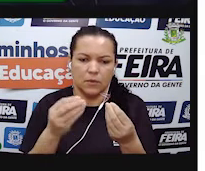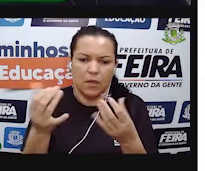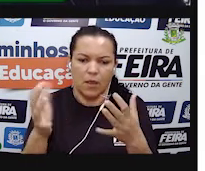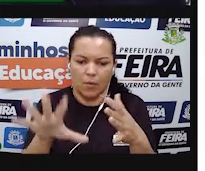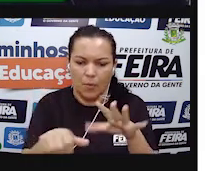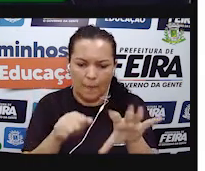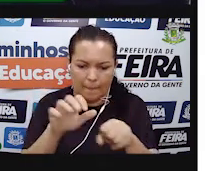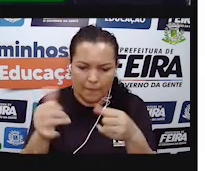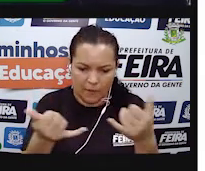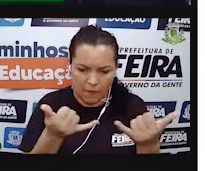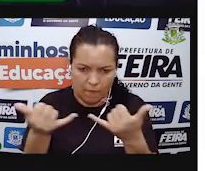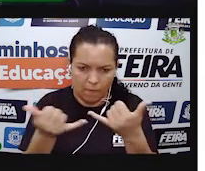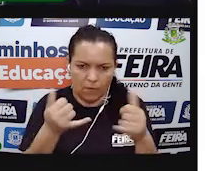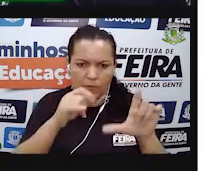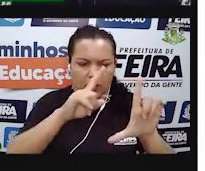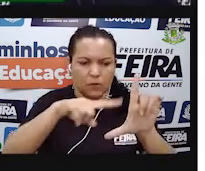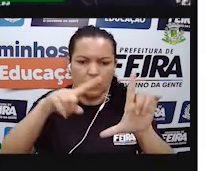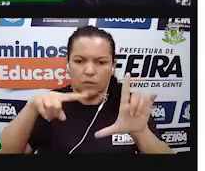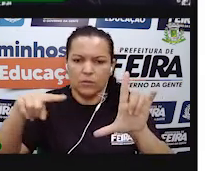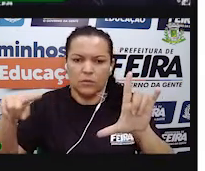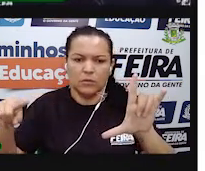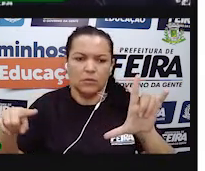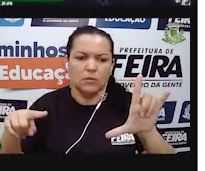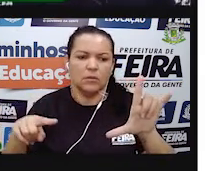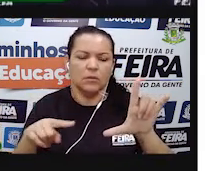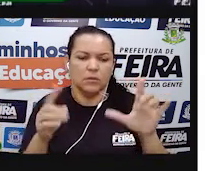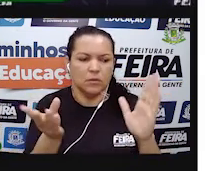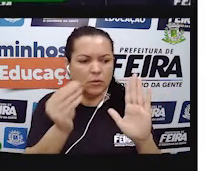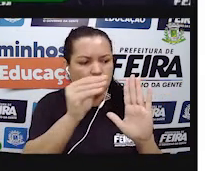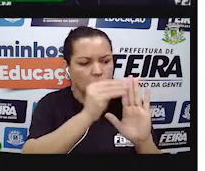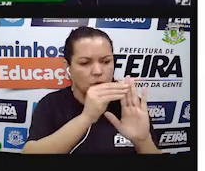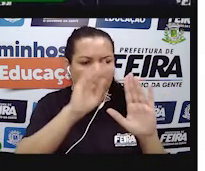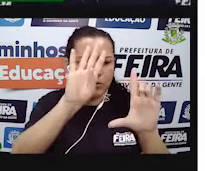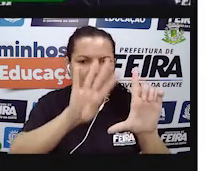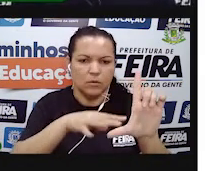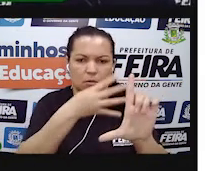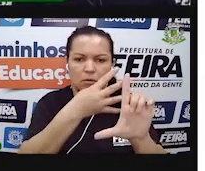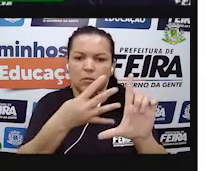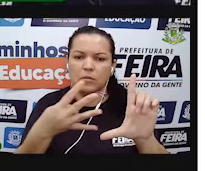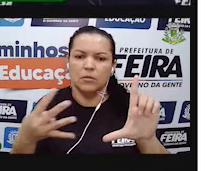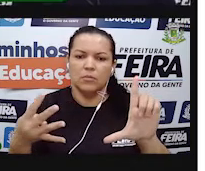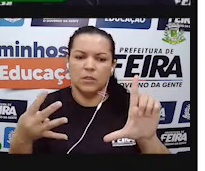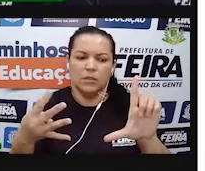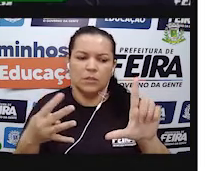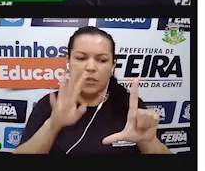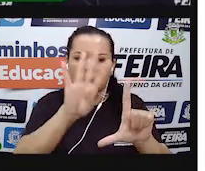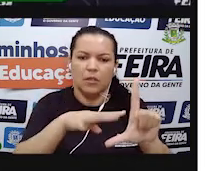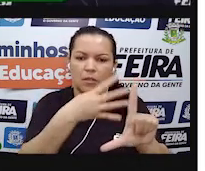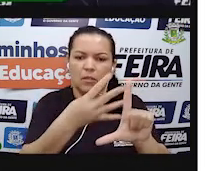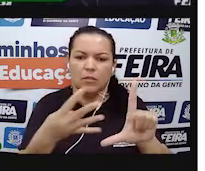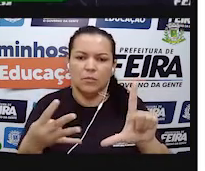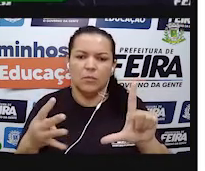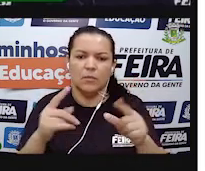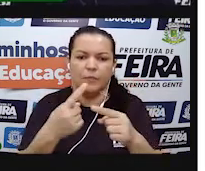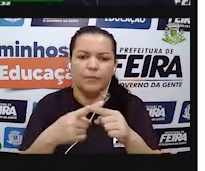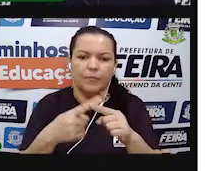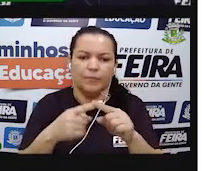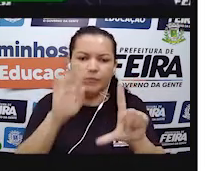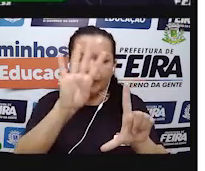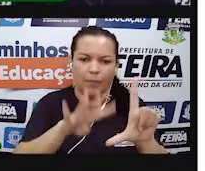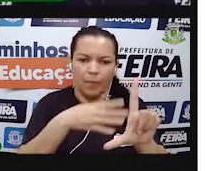fiz aqui? Eu peguei algumas informações daquele gráfico e coloquei em uma tabela.